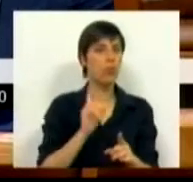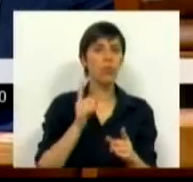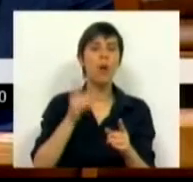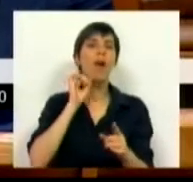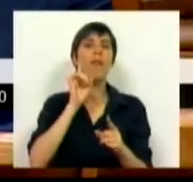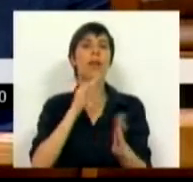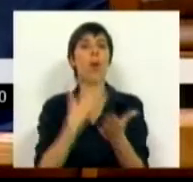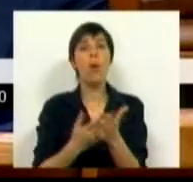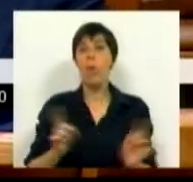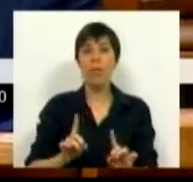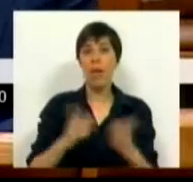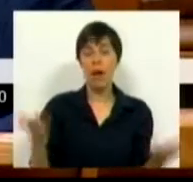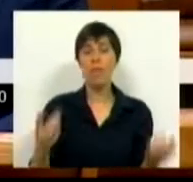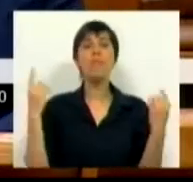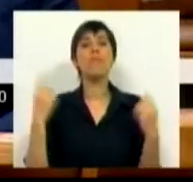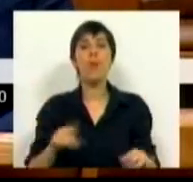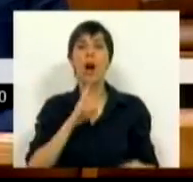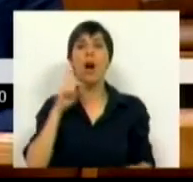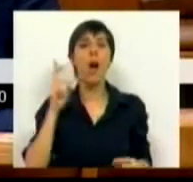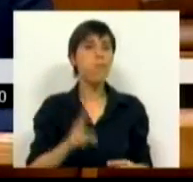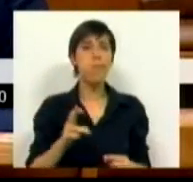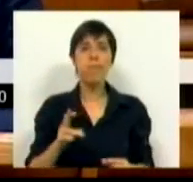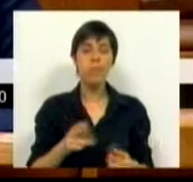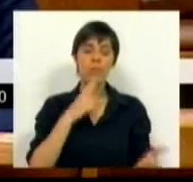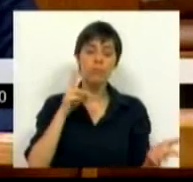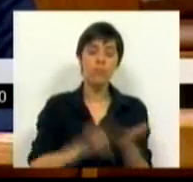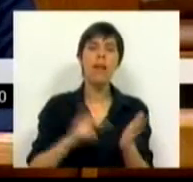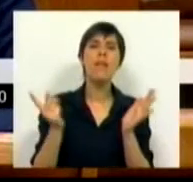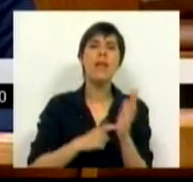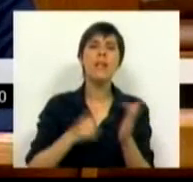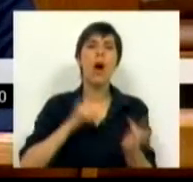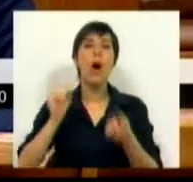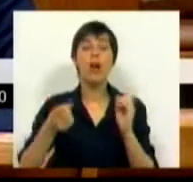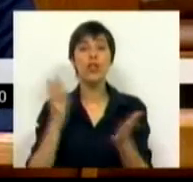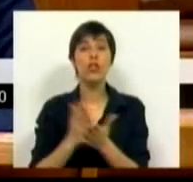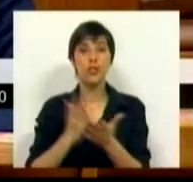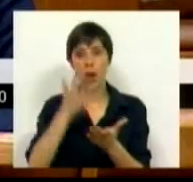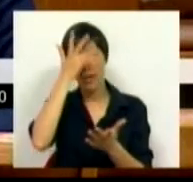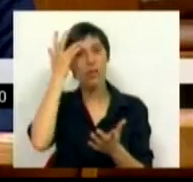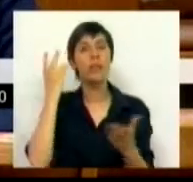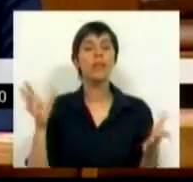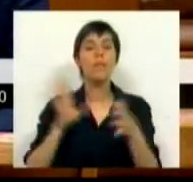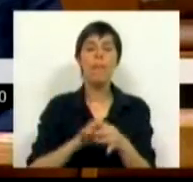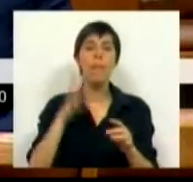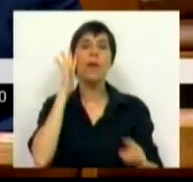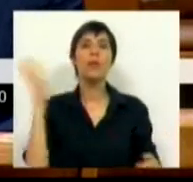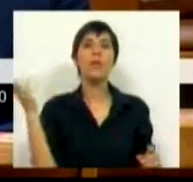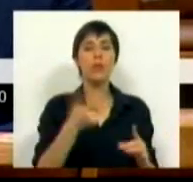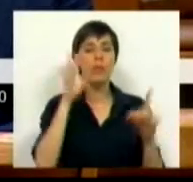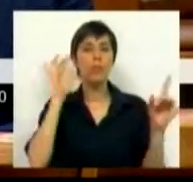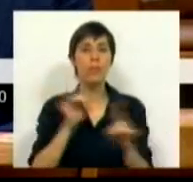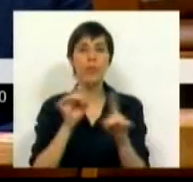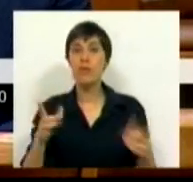tidas em consideração, ficam por responder a reais necessidades das escolas no que tanja ao número de